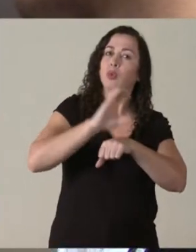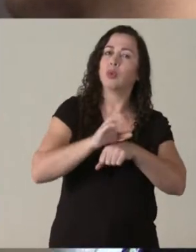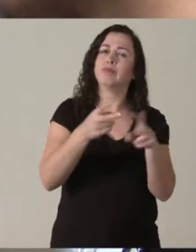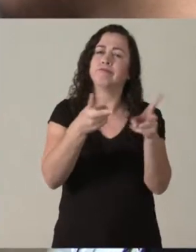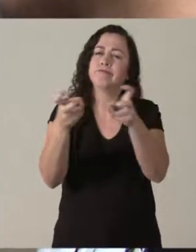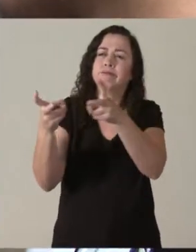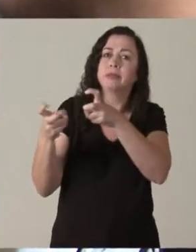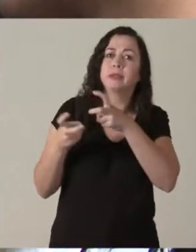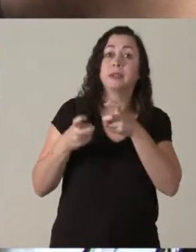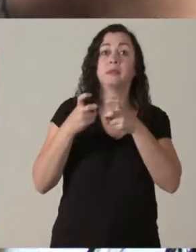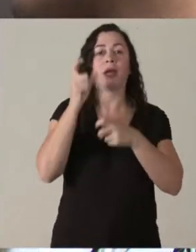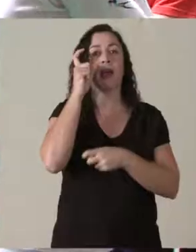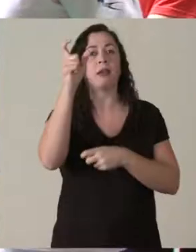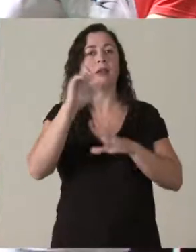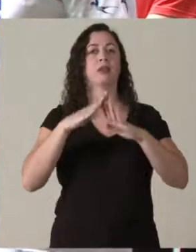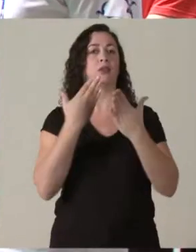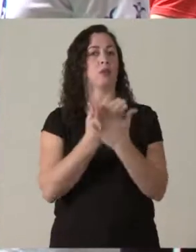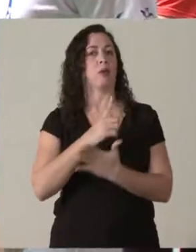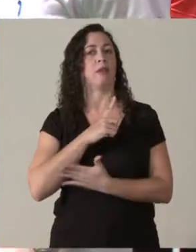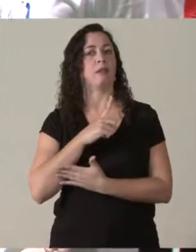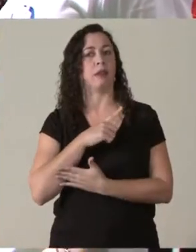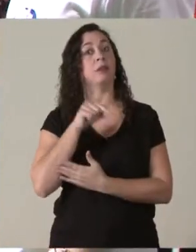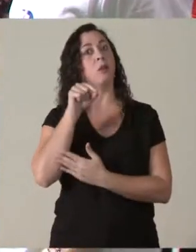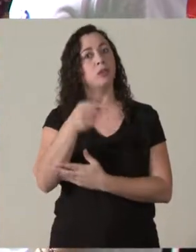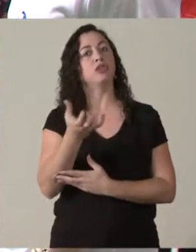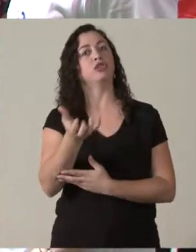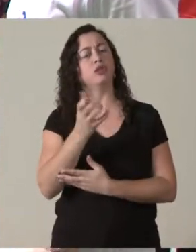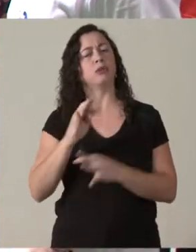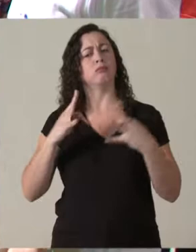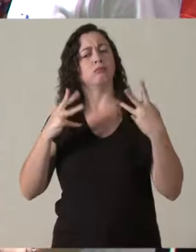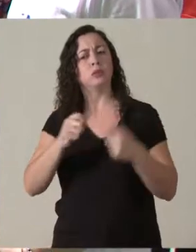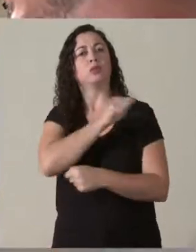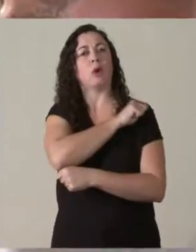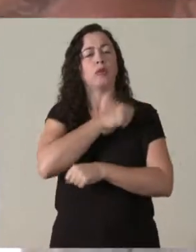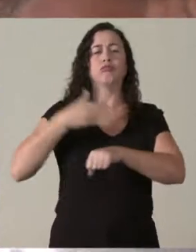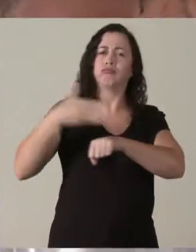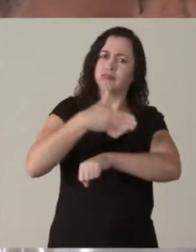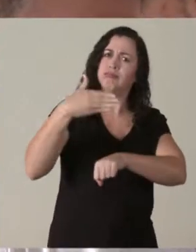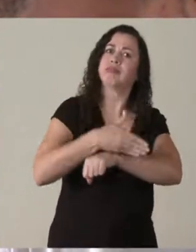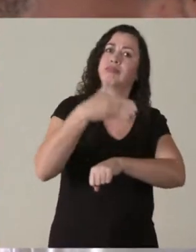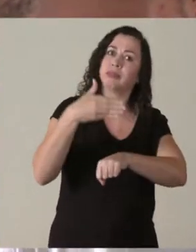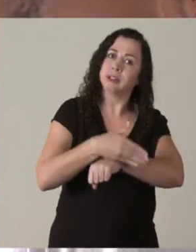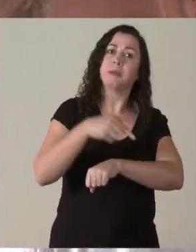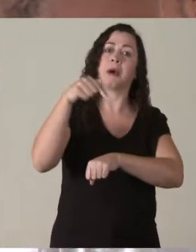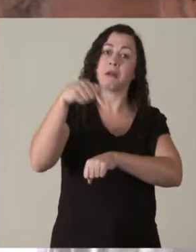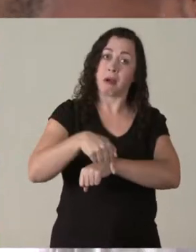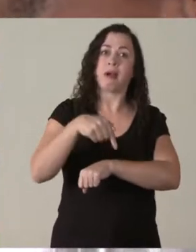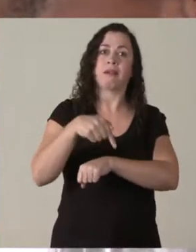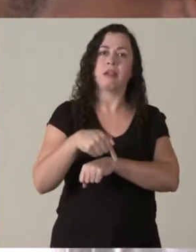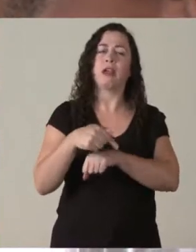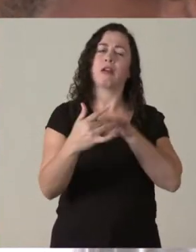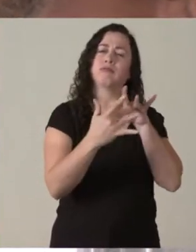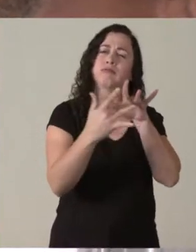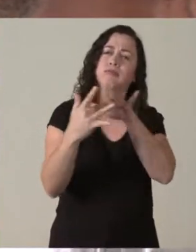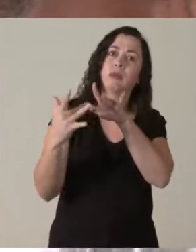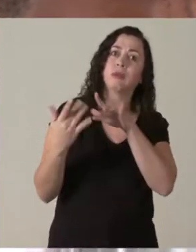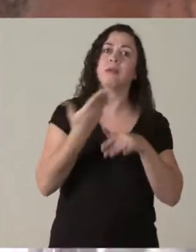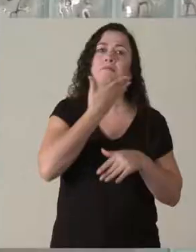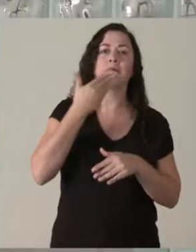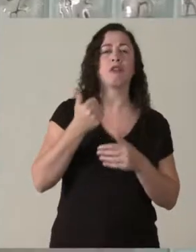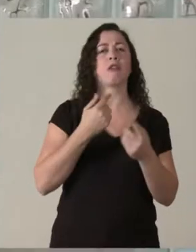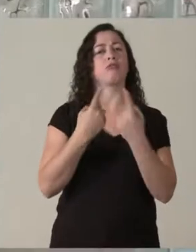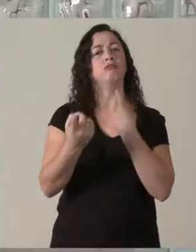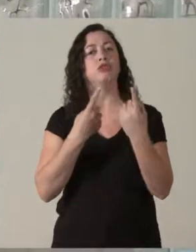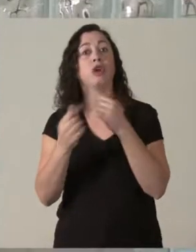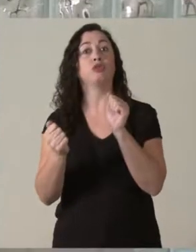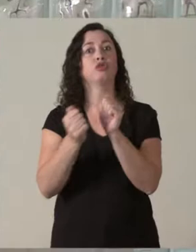iniciativa que a gente pretende, então, envolver, inclusive, os alunos que estão aqui, para que eles tenham uma proximidade de diálogo maior com os estudantes que